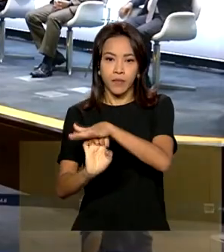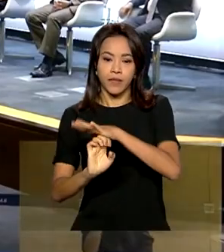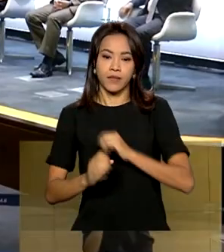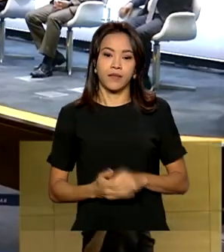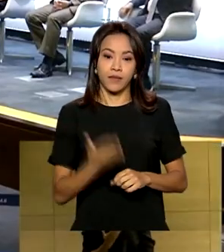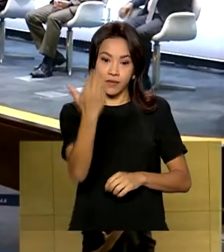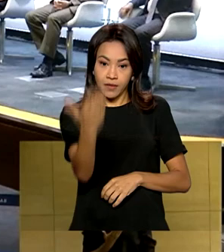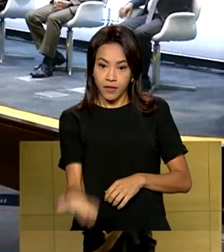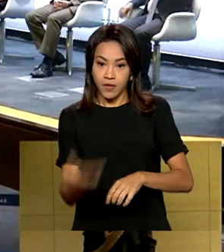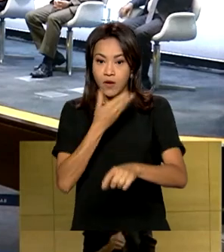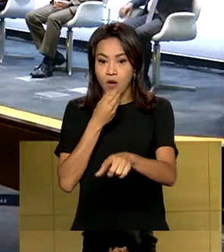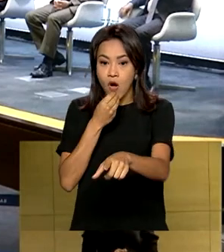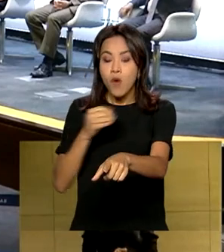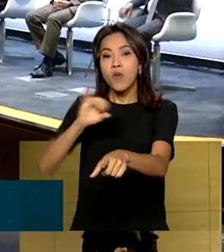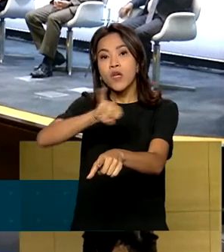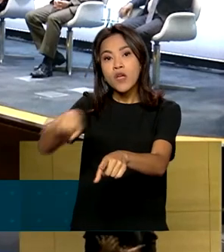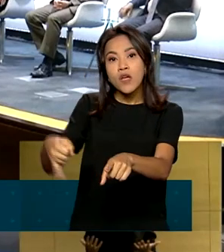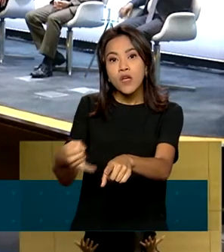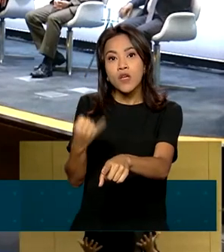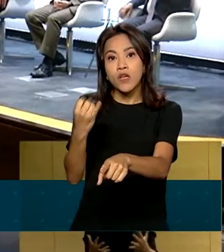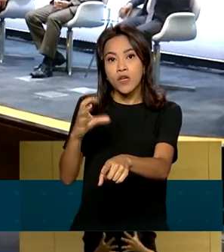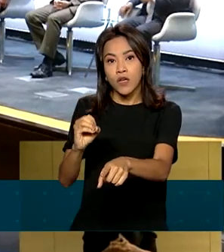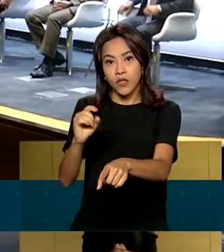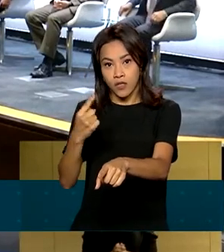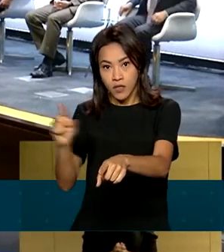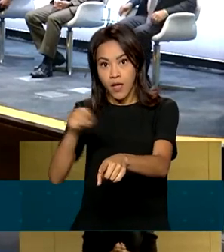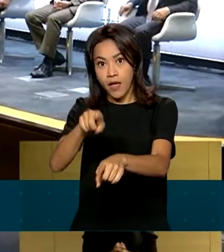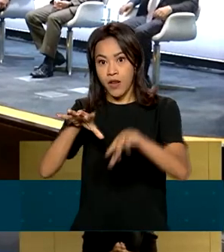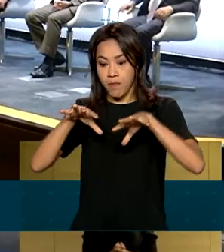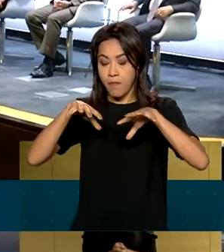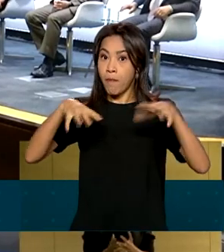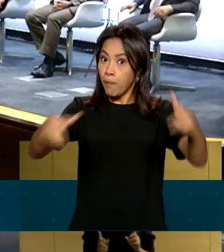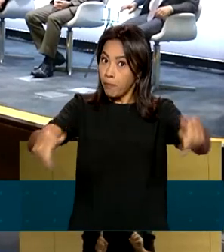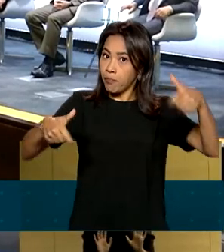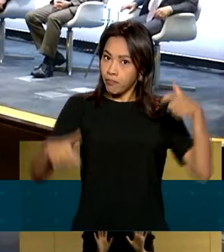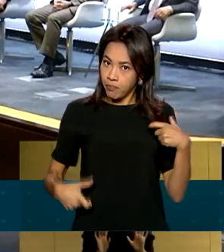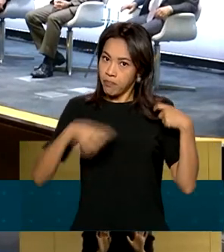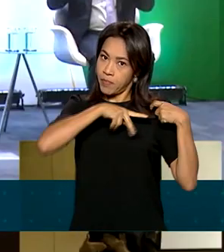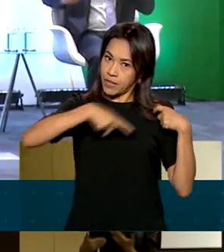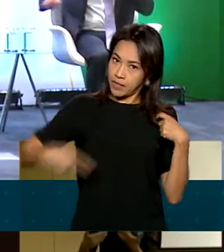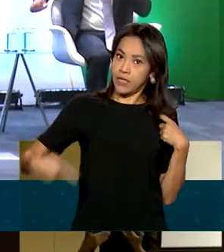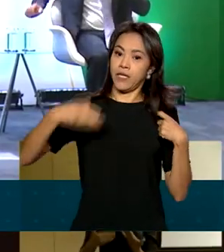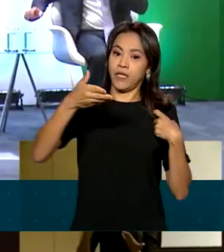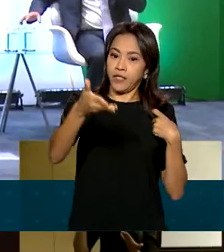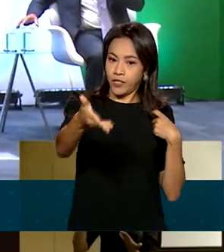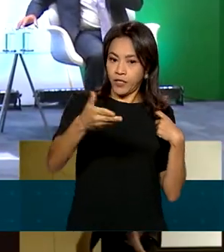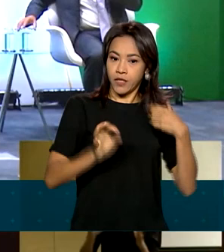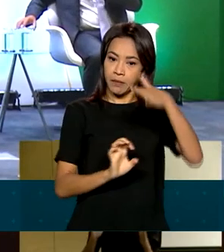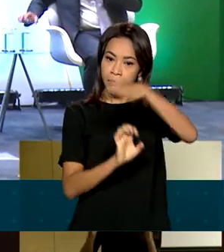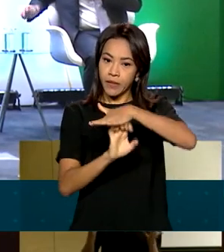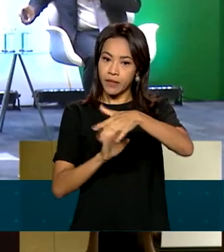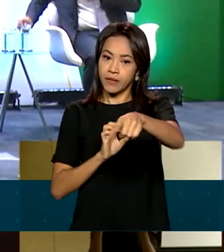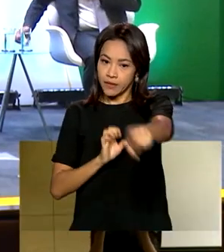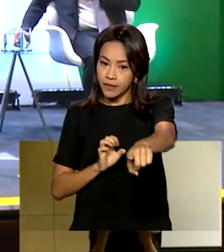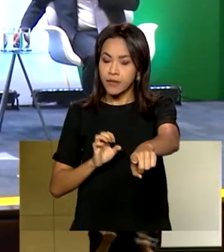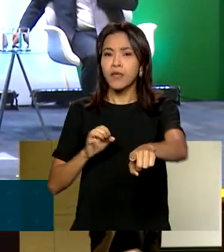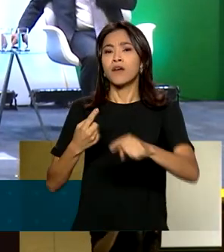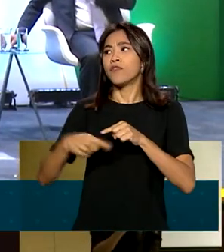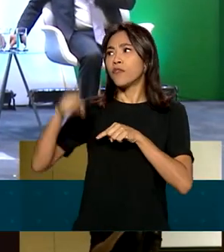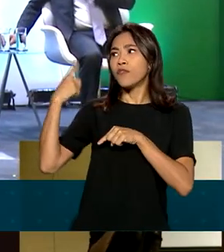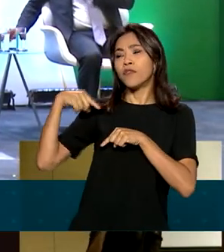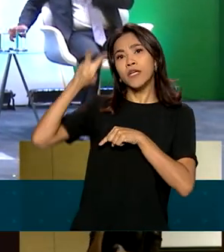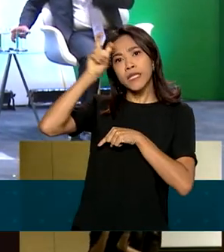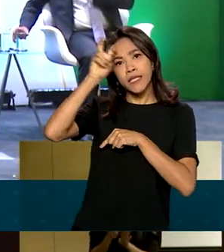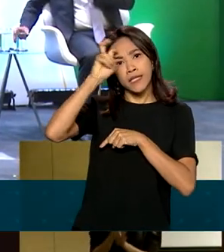José Mauro Ferreira Coelho tomou posse como presidente da Petrobras em uma cerimônia realizada nesta quinta-feira